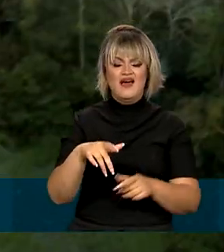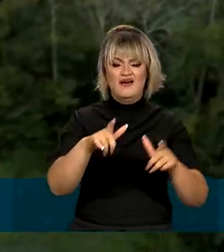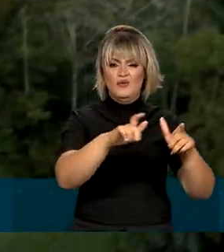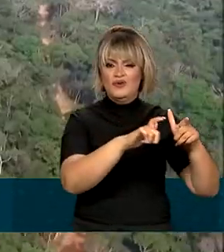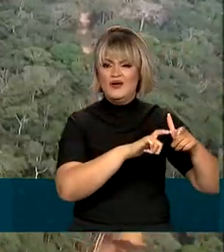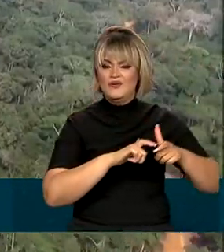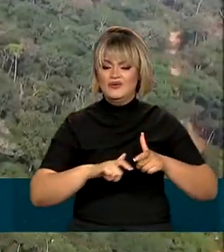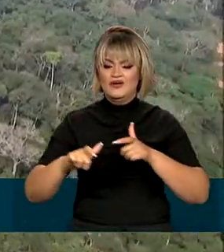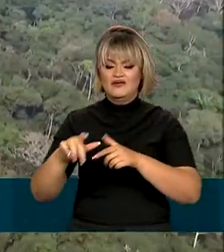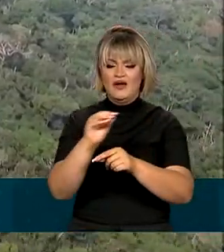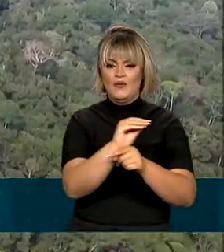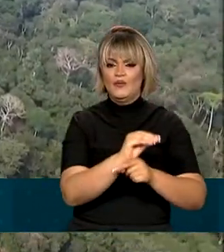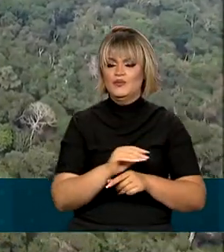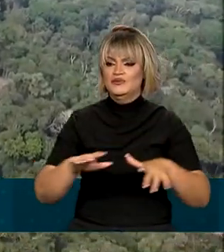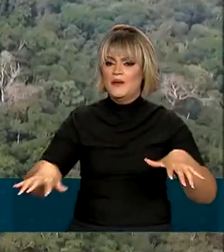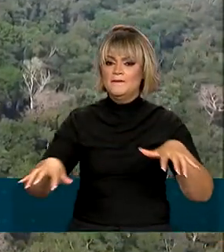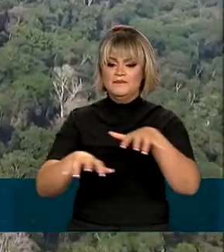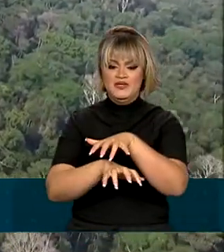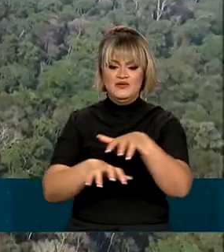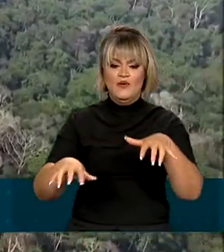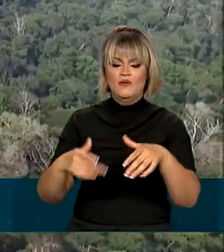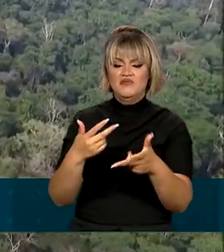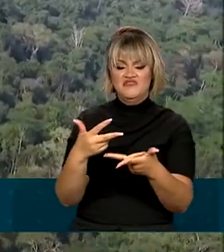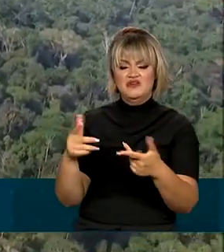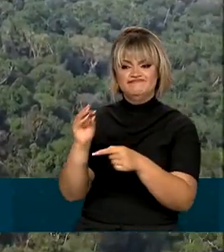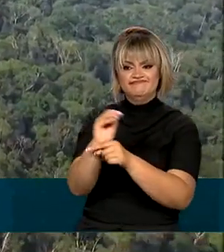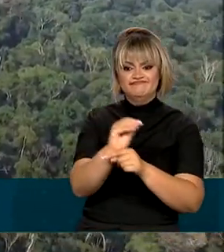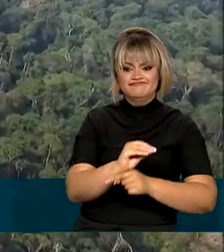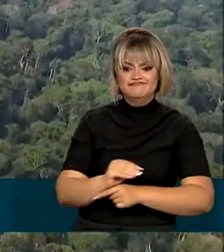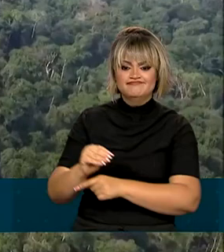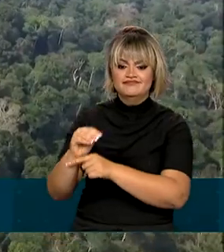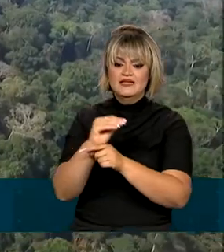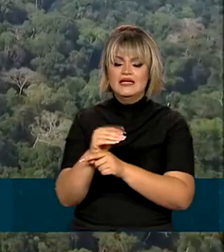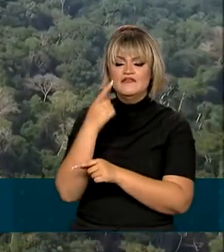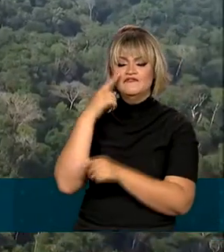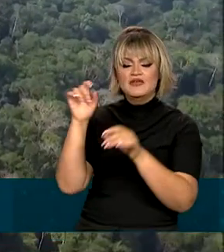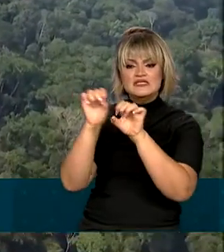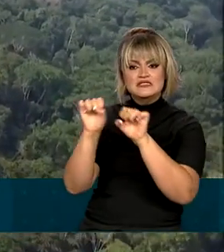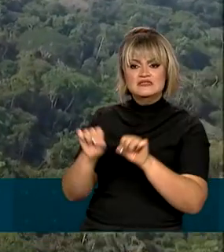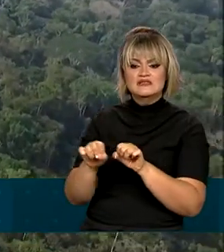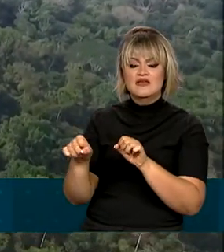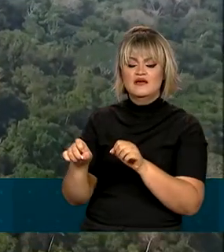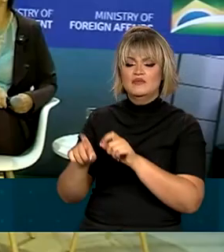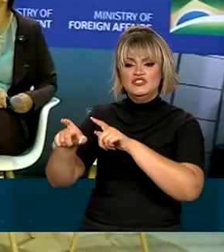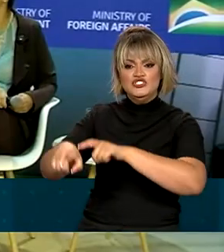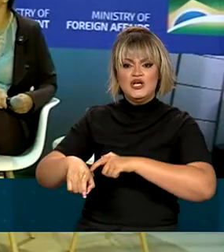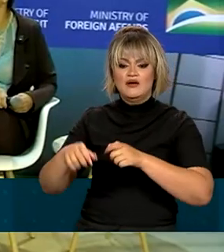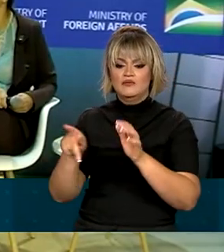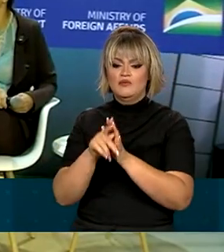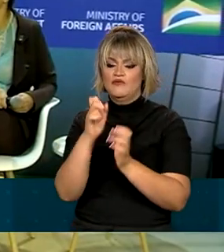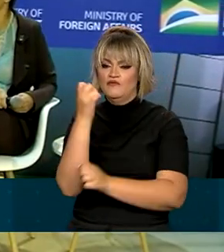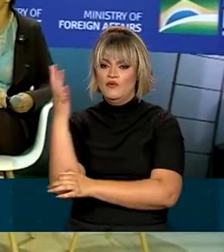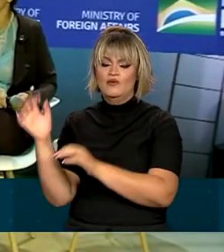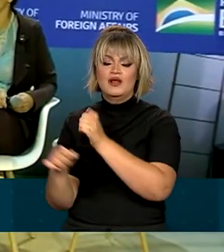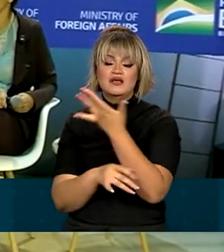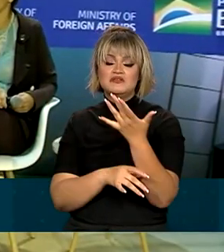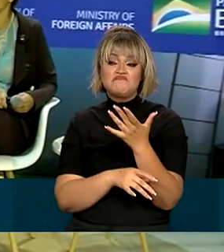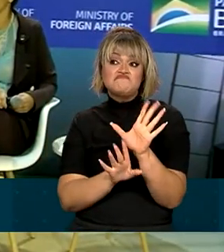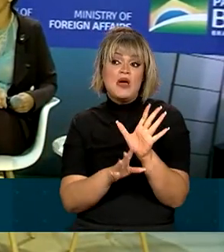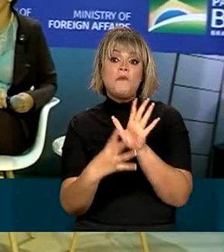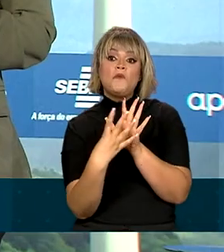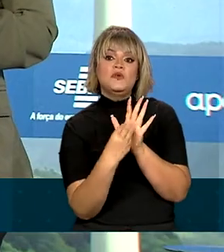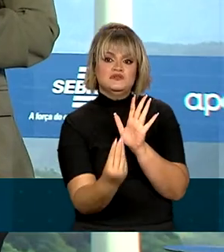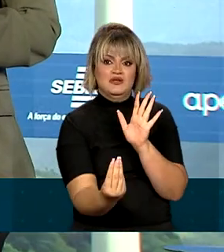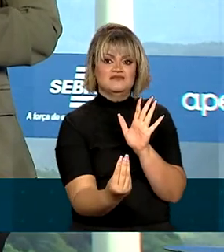hidrográficas e biomas com plantio de espécies nativas e de sistemas agroflorestais, serviu de exemplo no